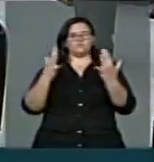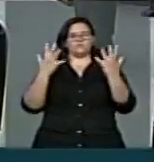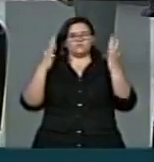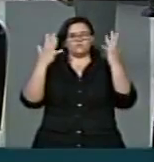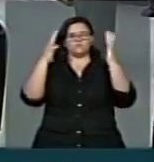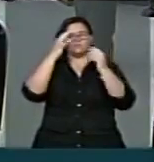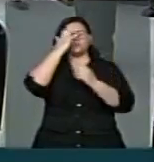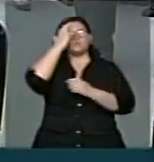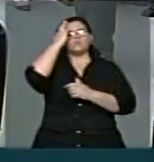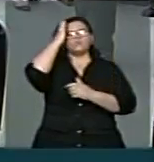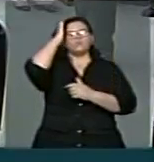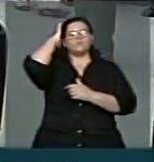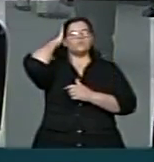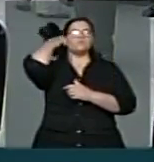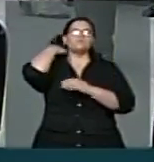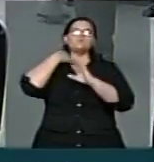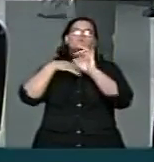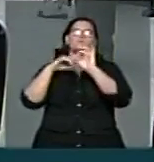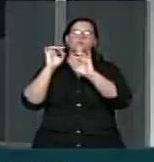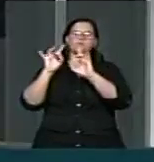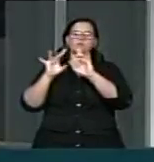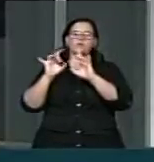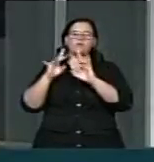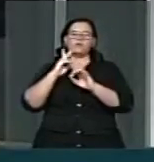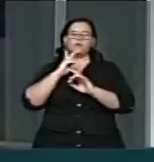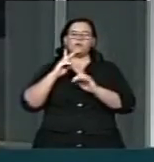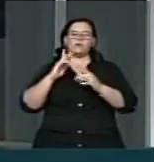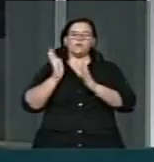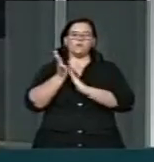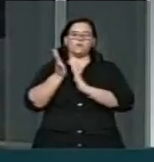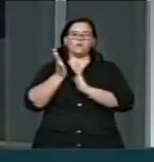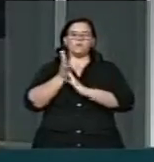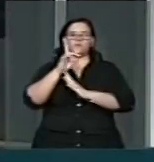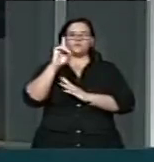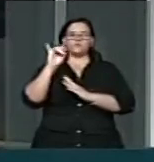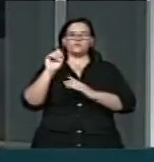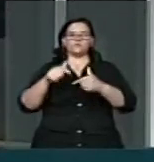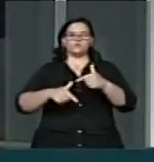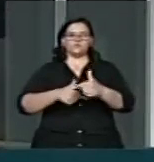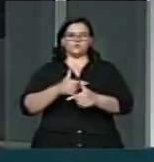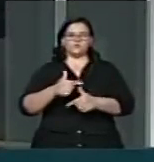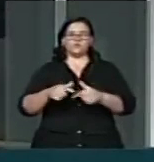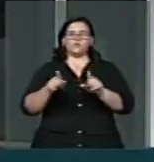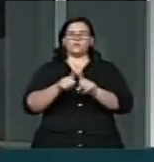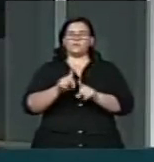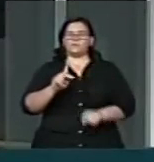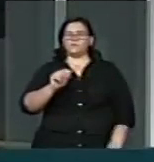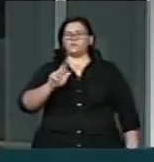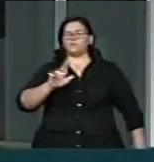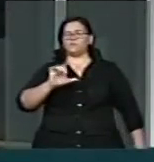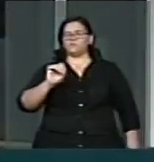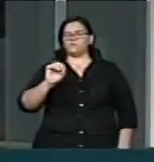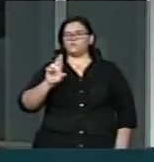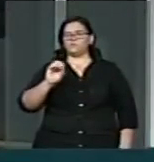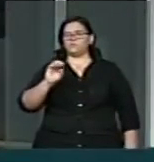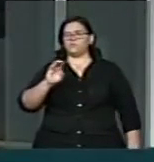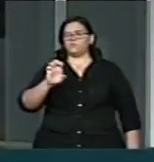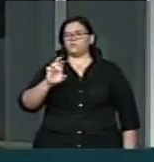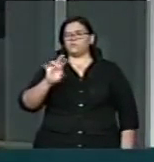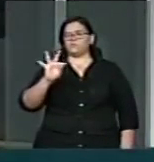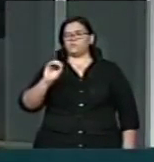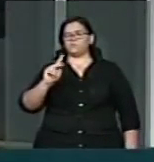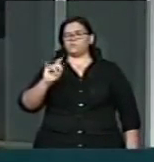colegas e tomaram a iniciativa. Cumprimento também Paulo Roberto Pinto, secretário-executivo,